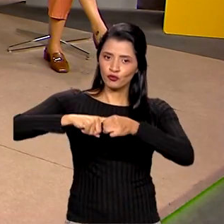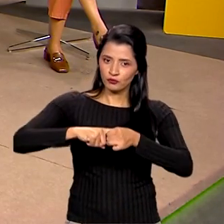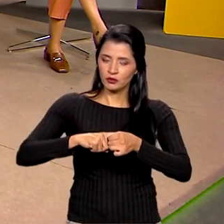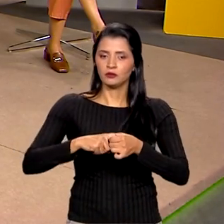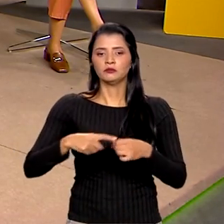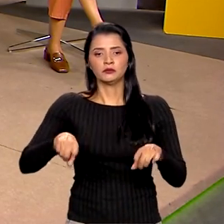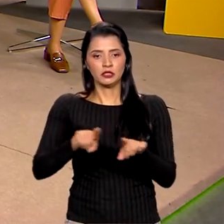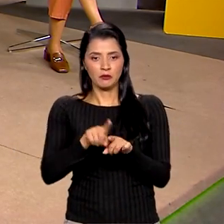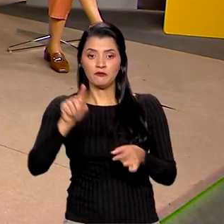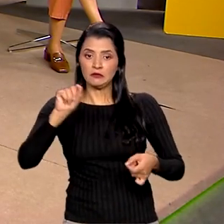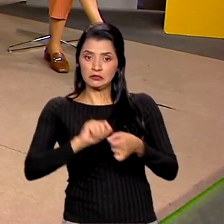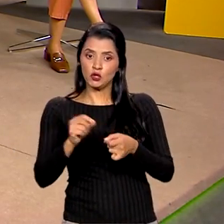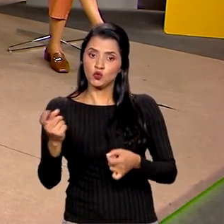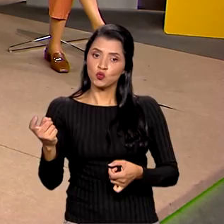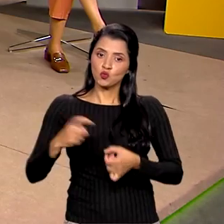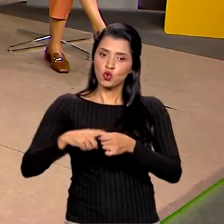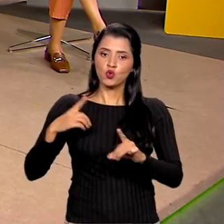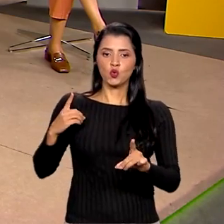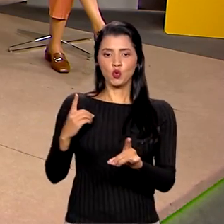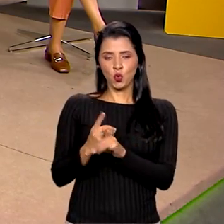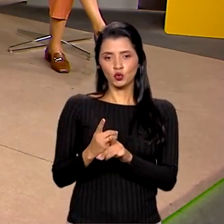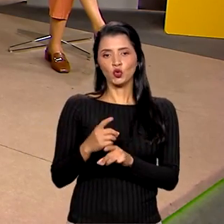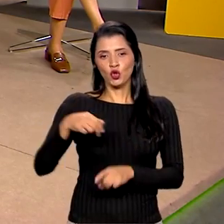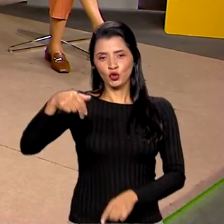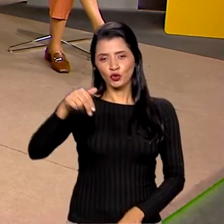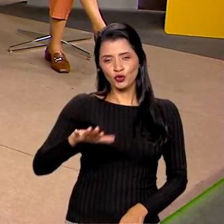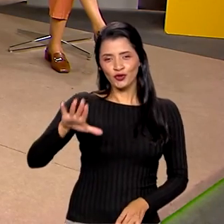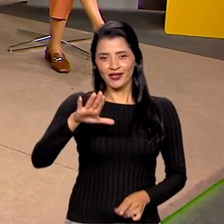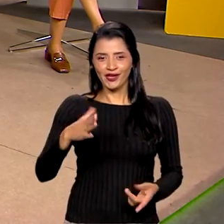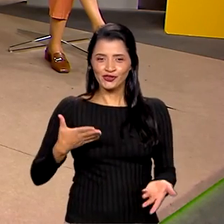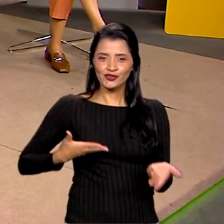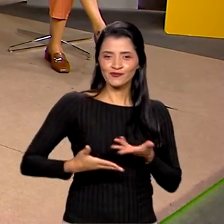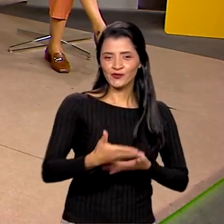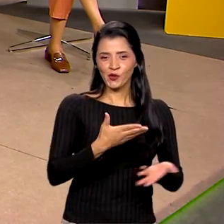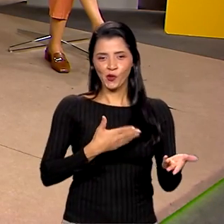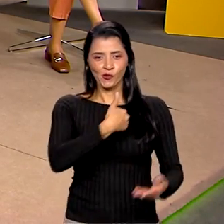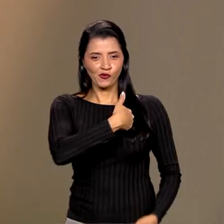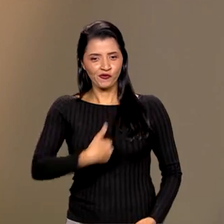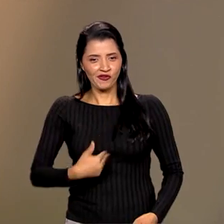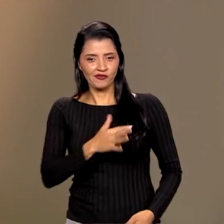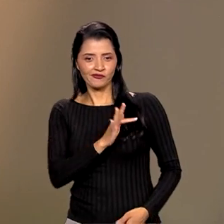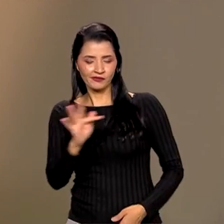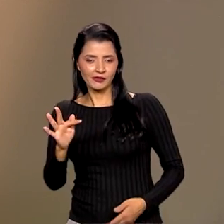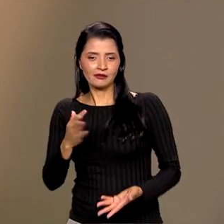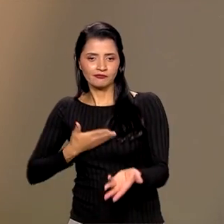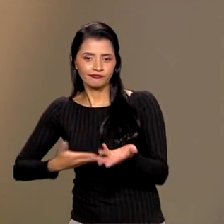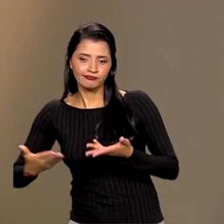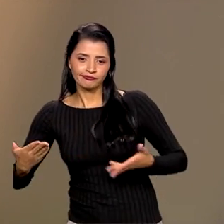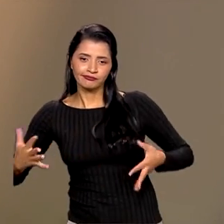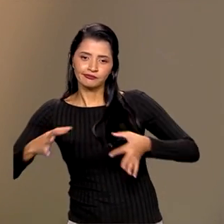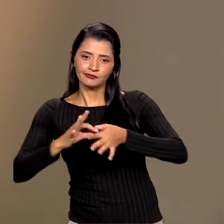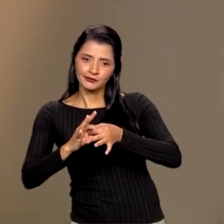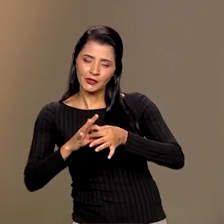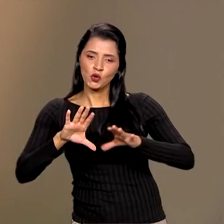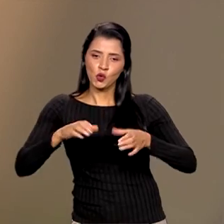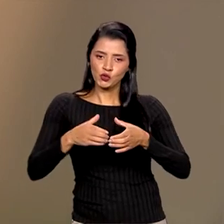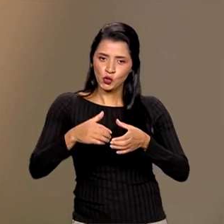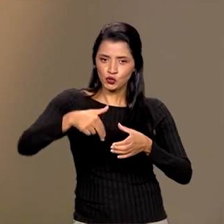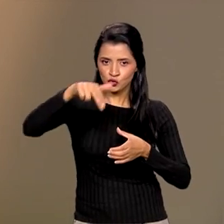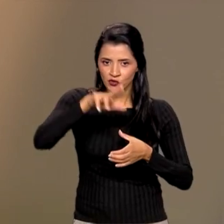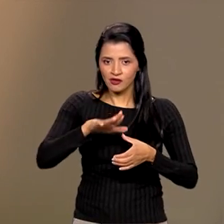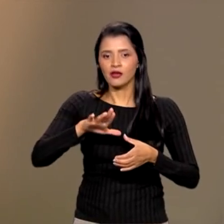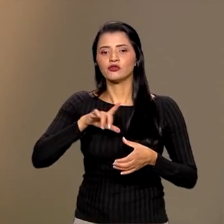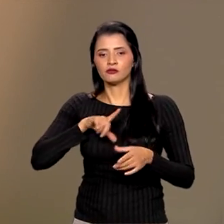reencontro do Nordeste com o governo federal, a partir dessa integração da Sudene com o consórcio Nordeste, para que